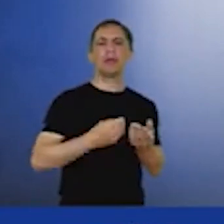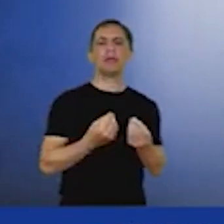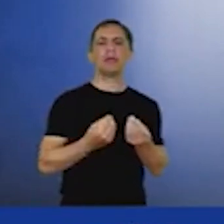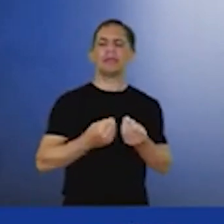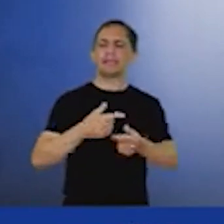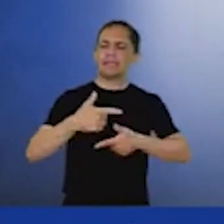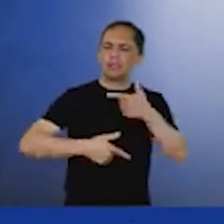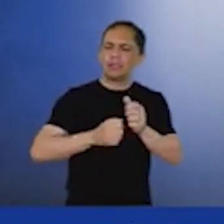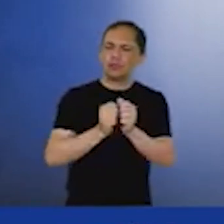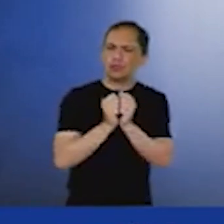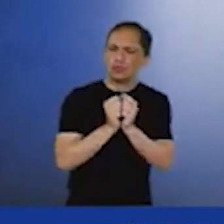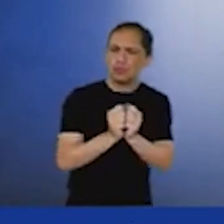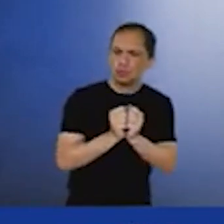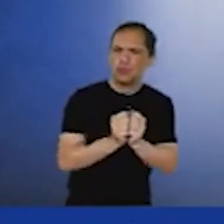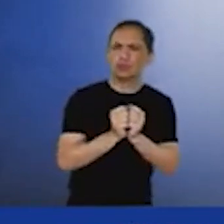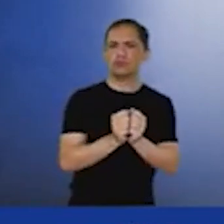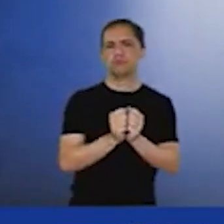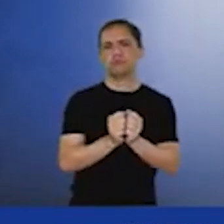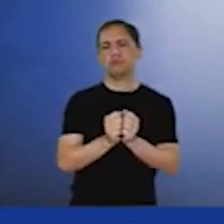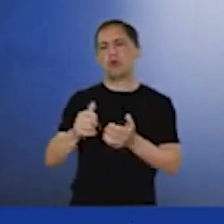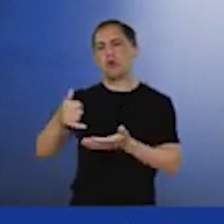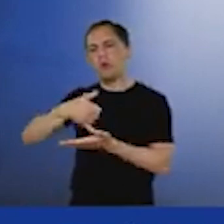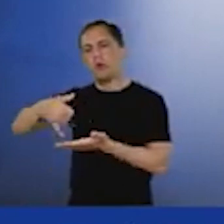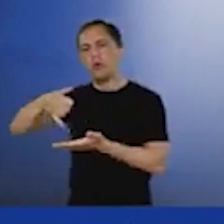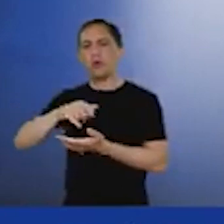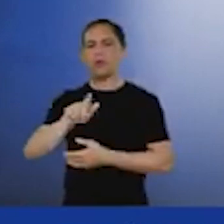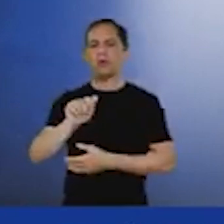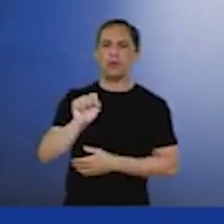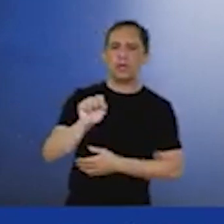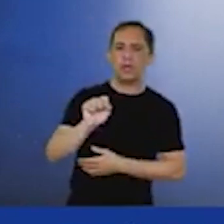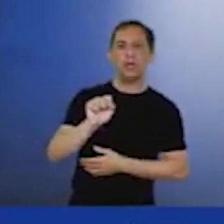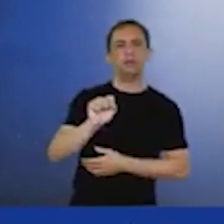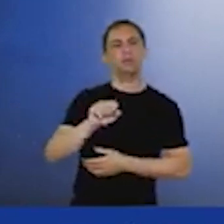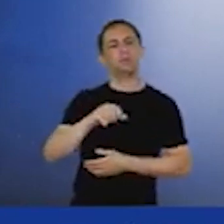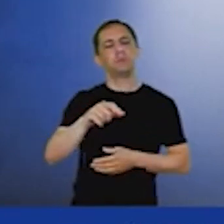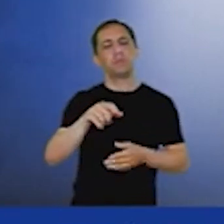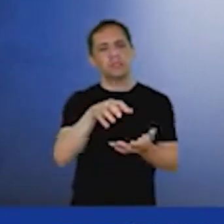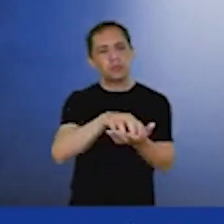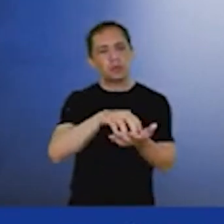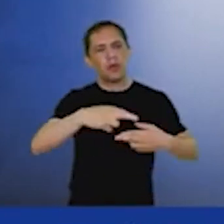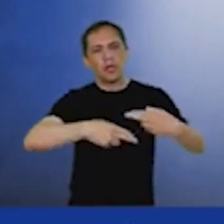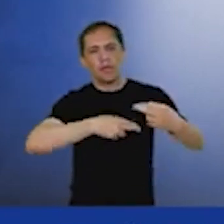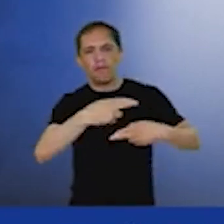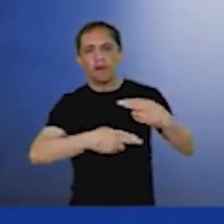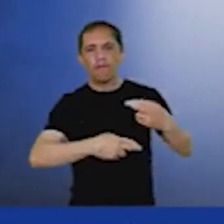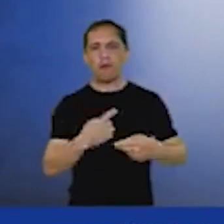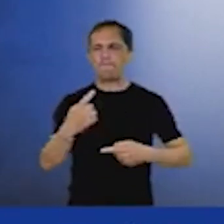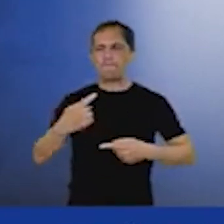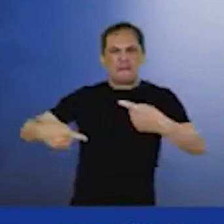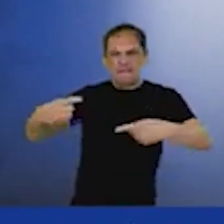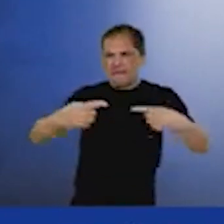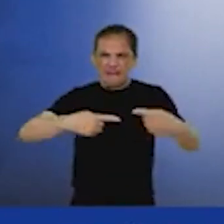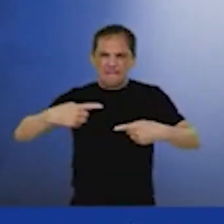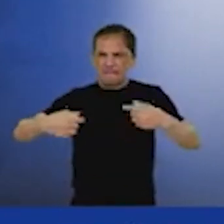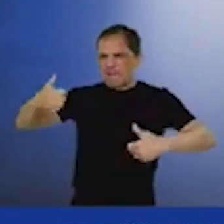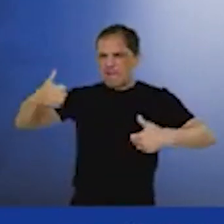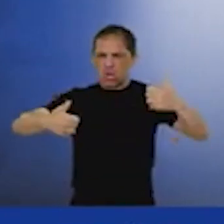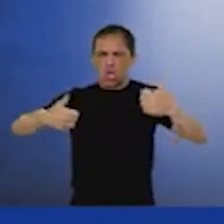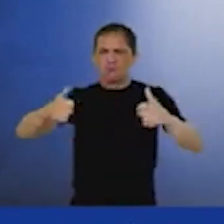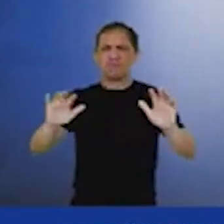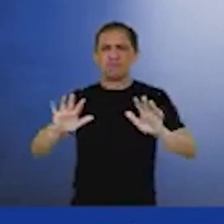trabalhar juntos, tanto o setor de óleo e gás quanto o setor de renováveis, entendendo que não existe uma competição, existe uma